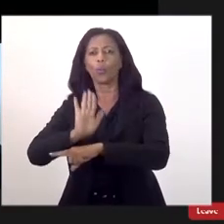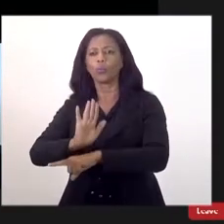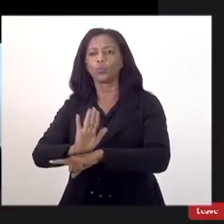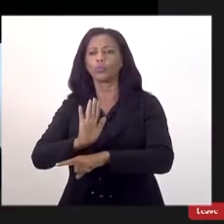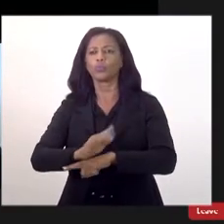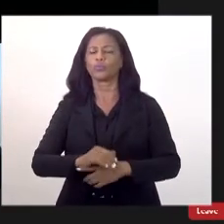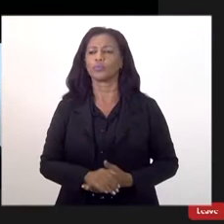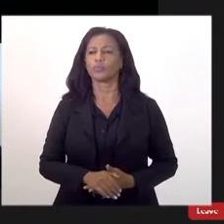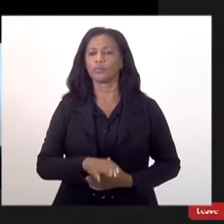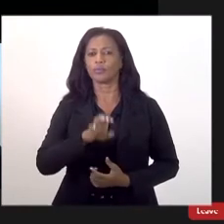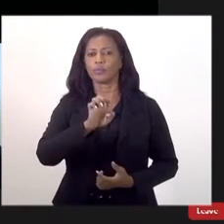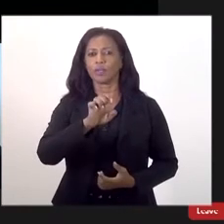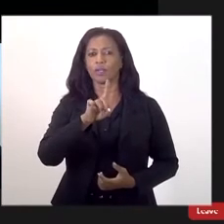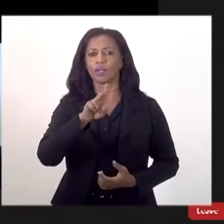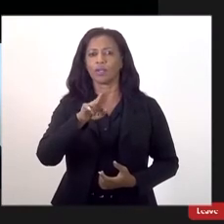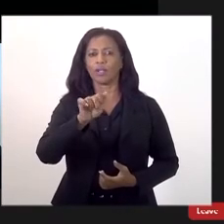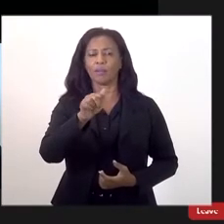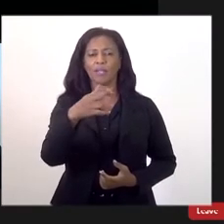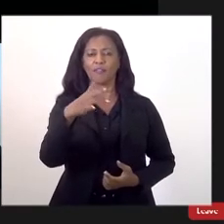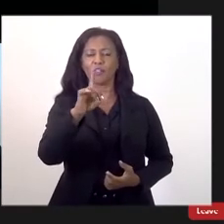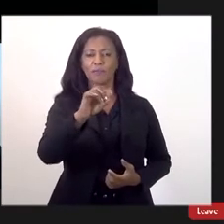Eduardo Rebusi, por favor.